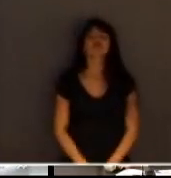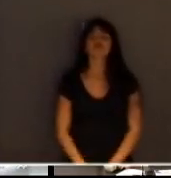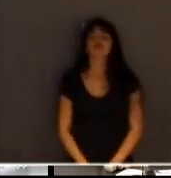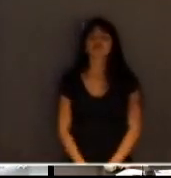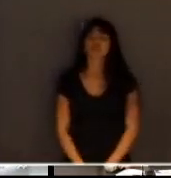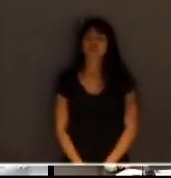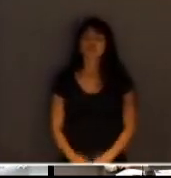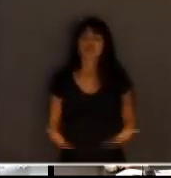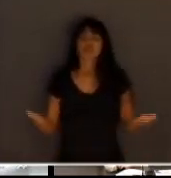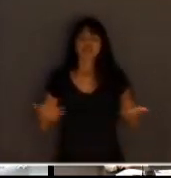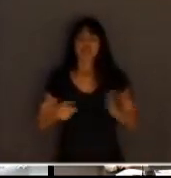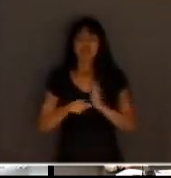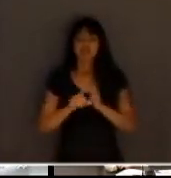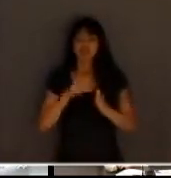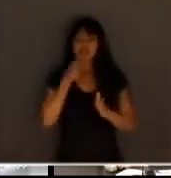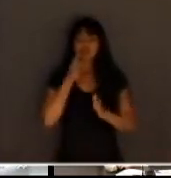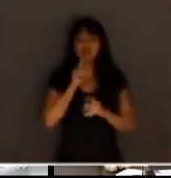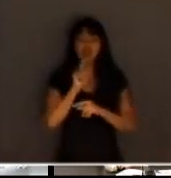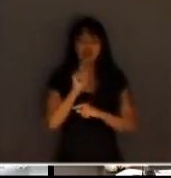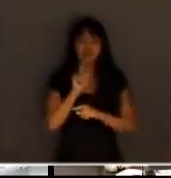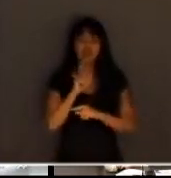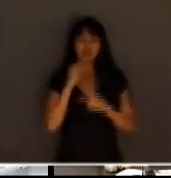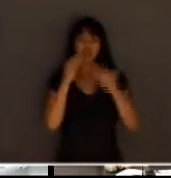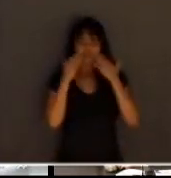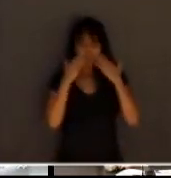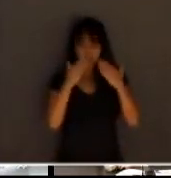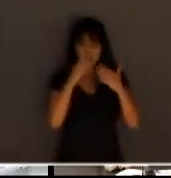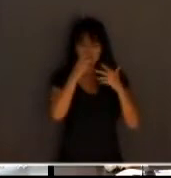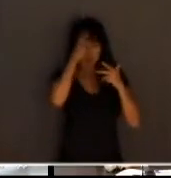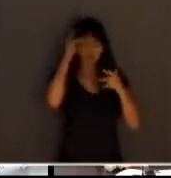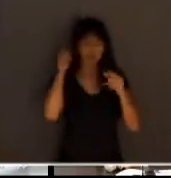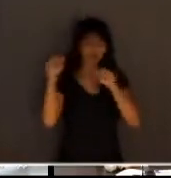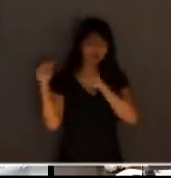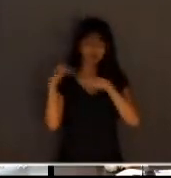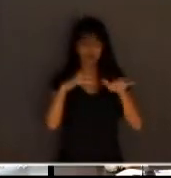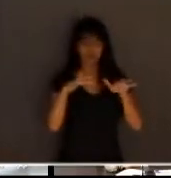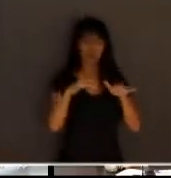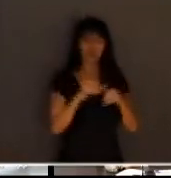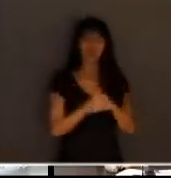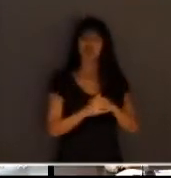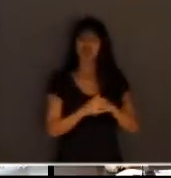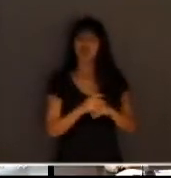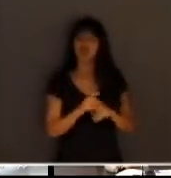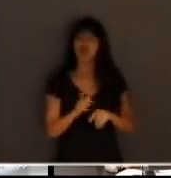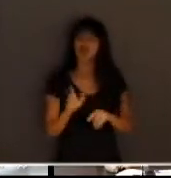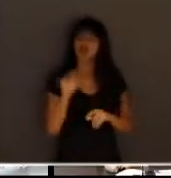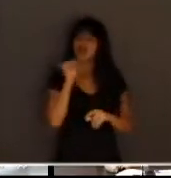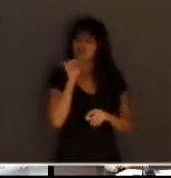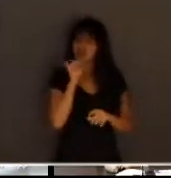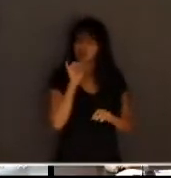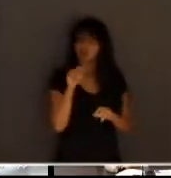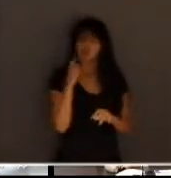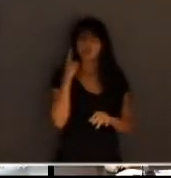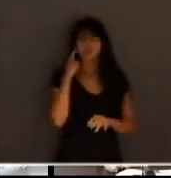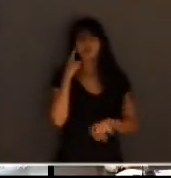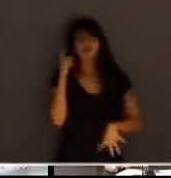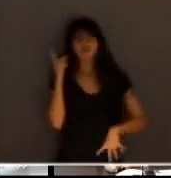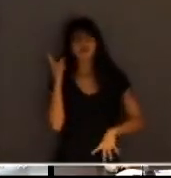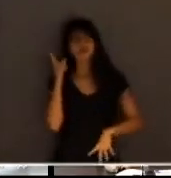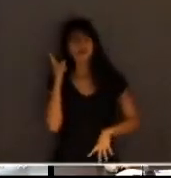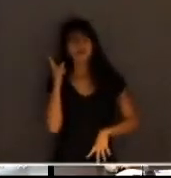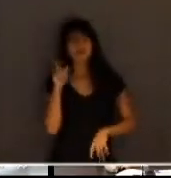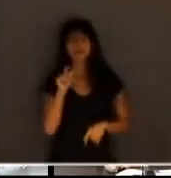Falávamos aqui sobre a presença dessas pessoas. O que me interessa e o que me faz pensar é o seguinte. Era